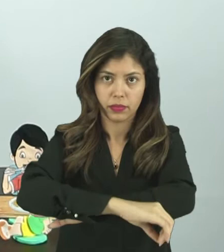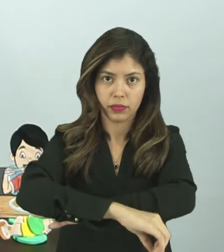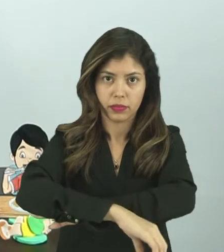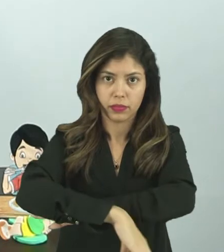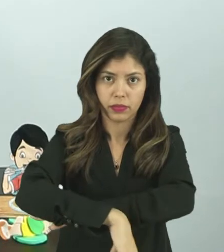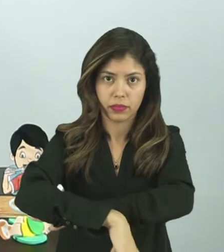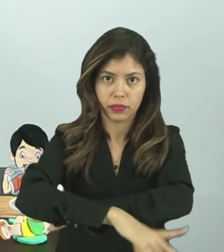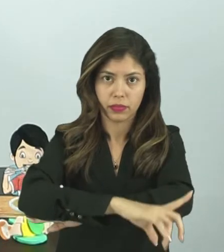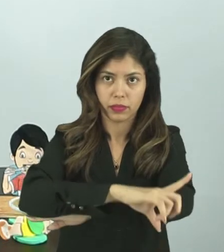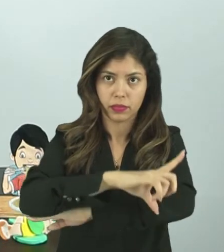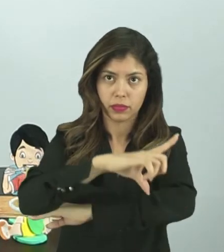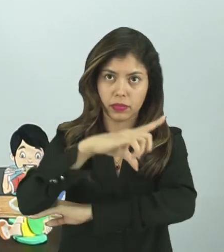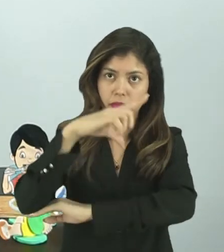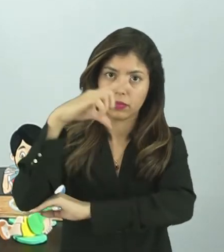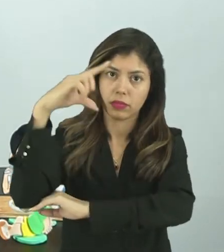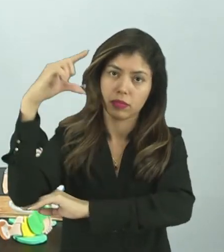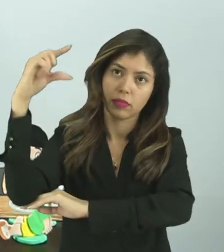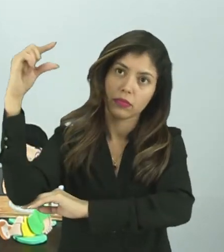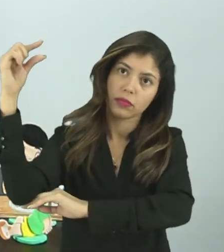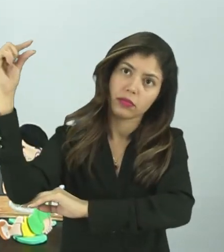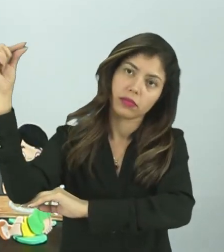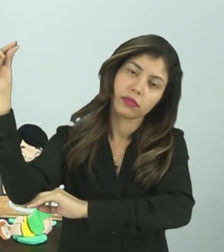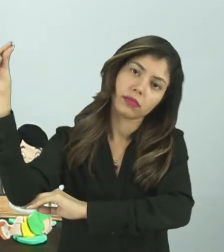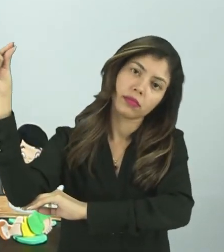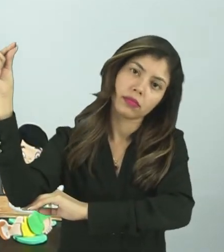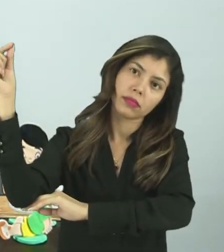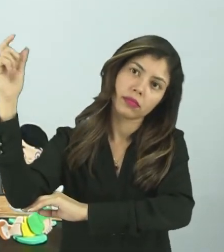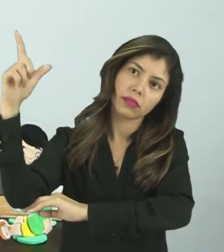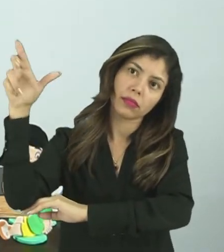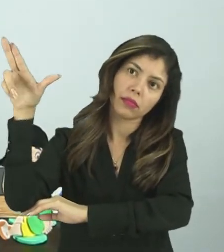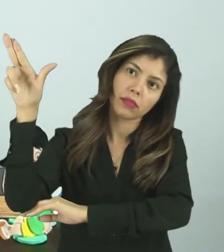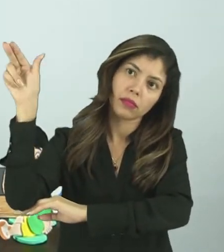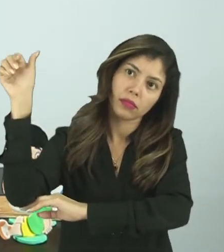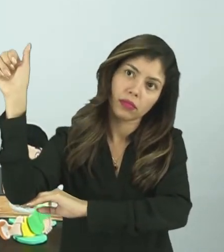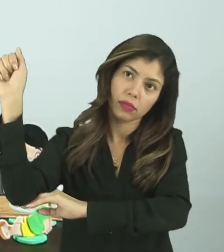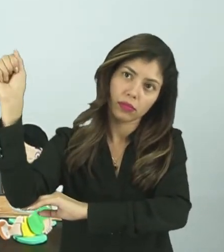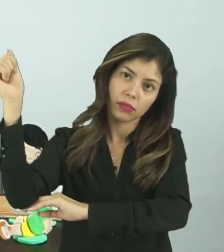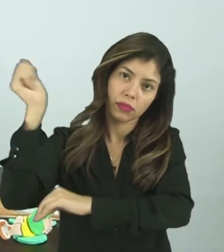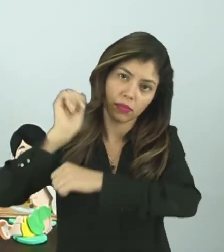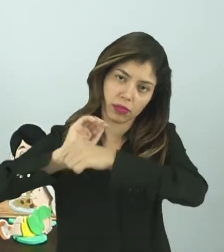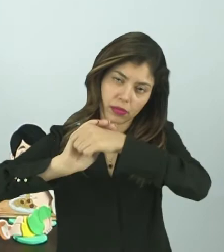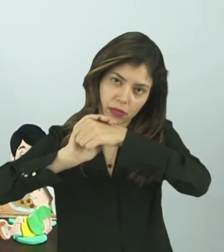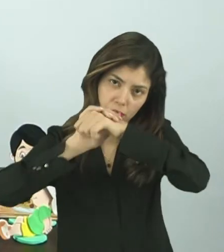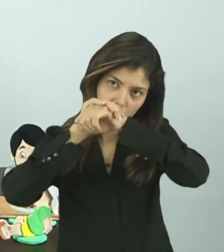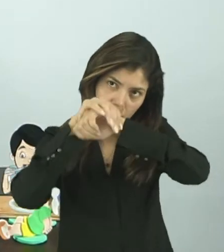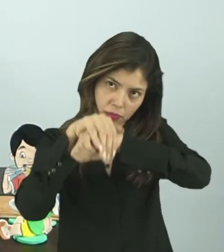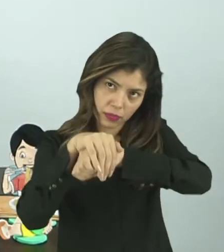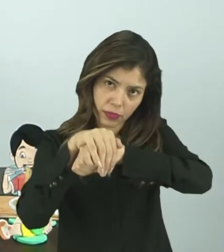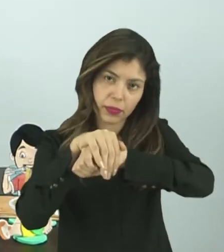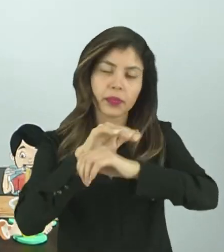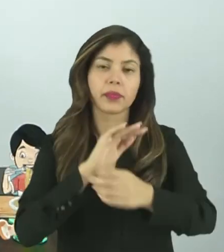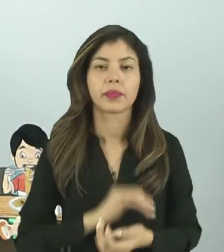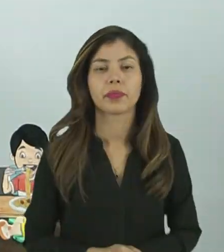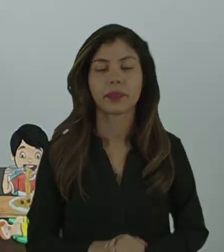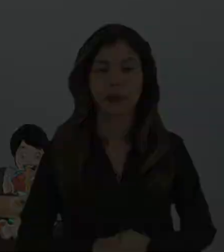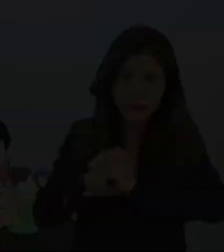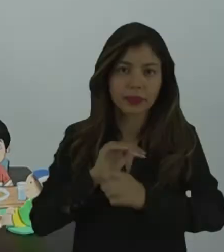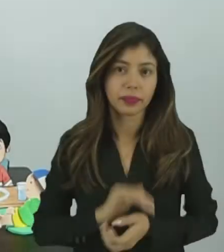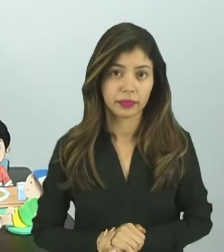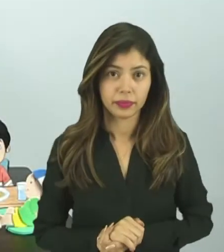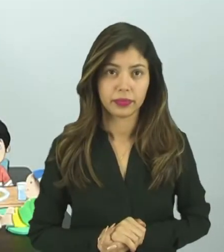aparecer o quê? Vai aparecer a noite. É isso aí.